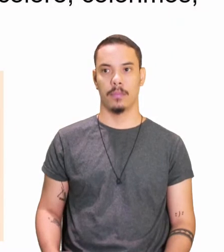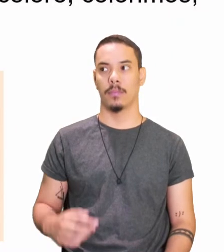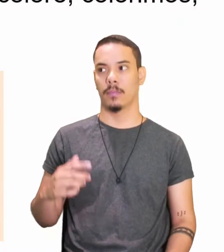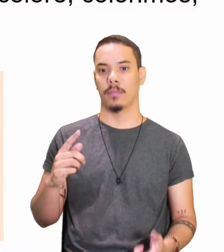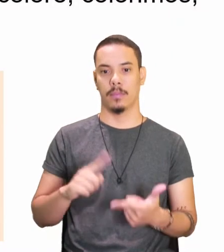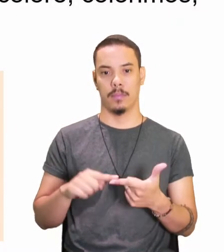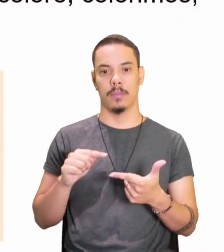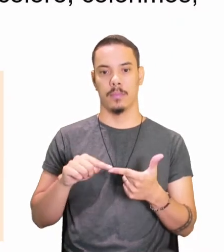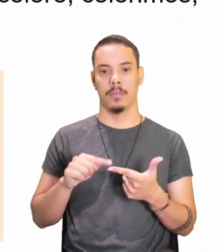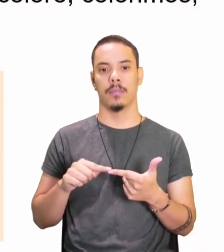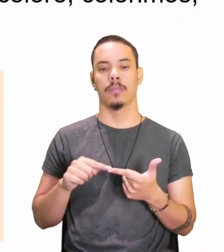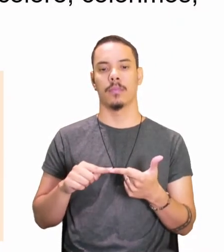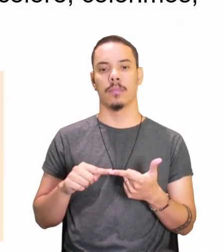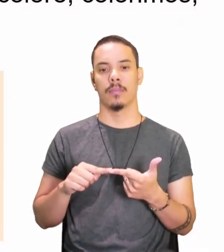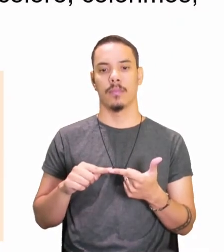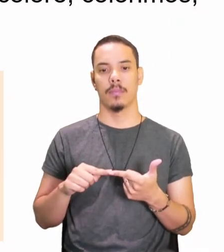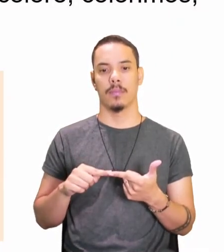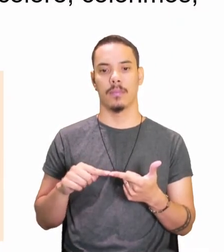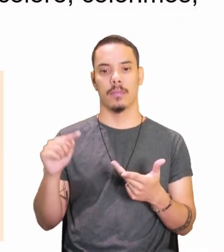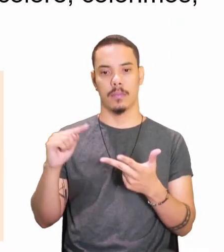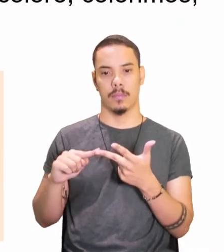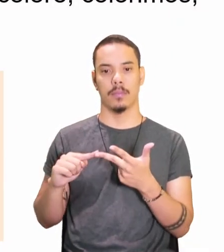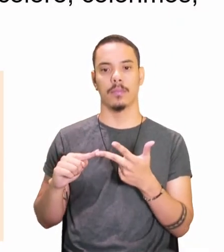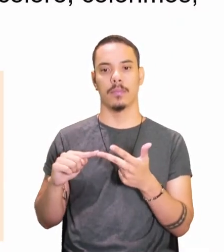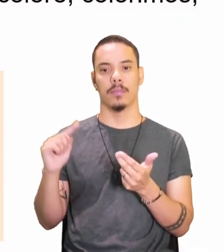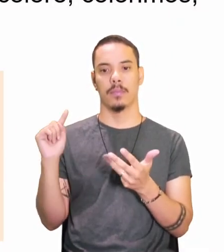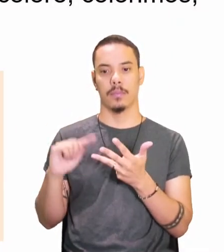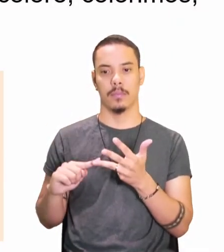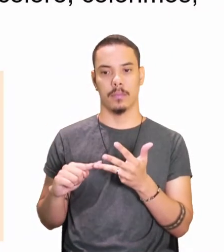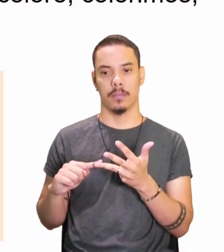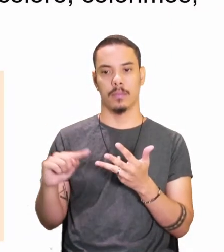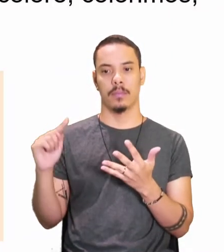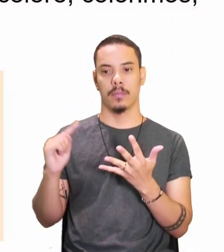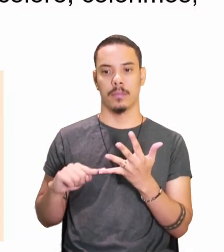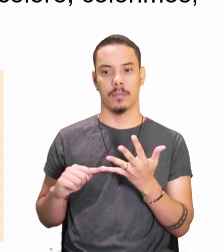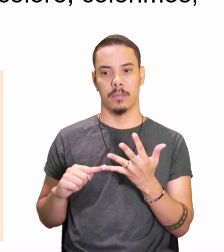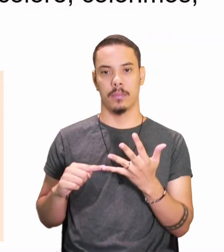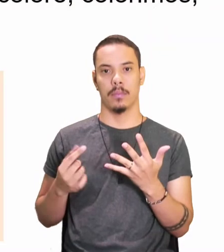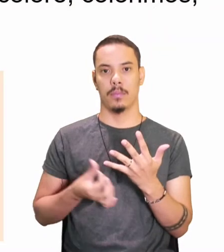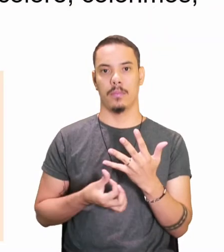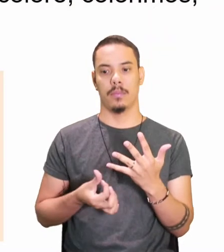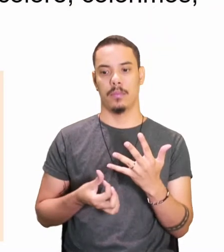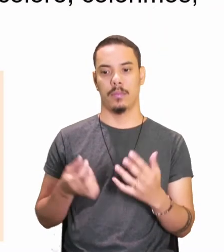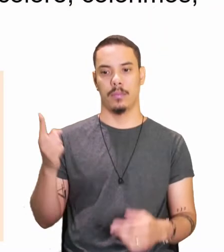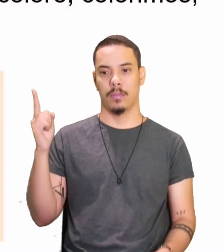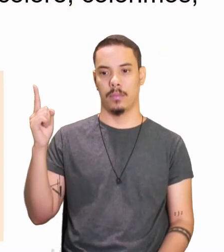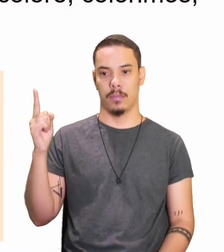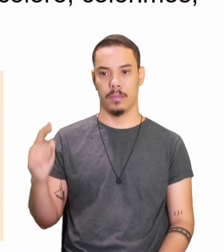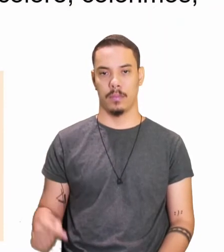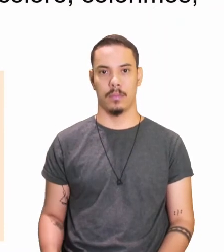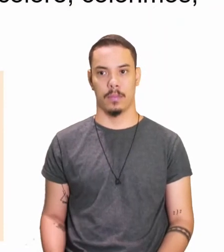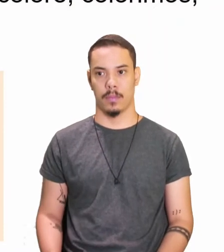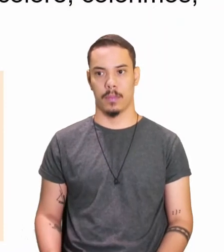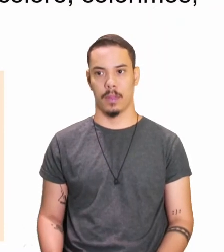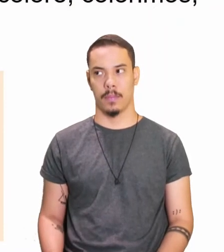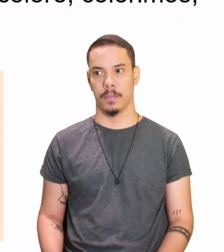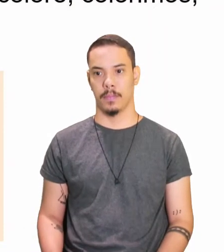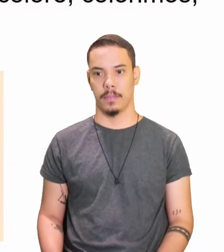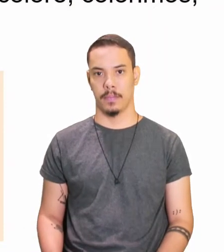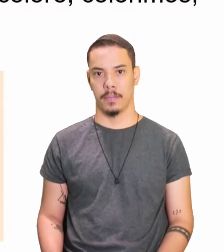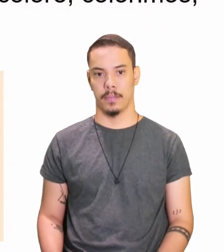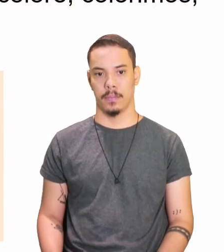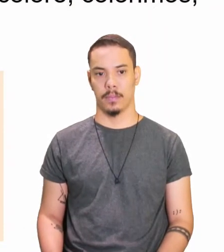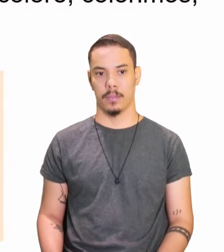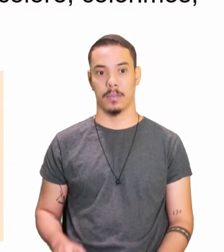Então, aqui tem o cabe, caiba, caibamos, caibem e caibam, no